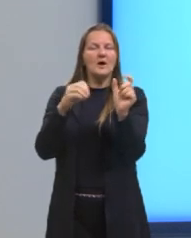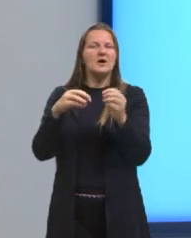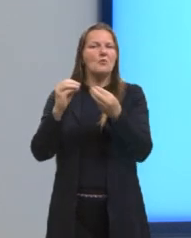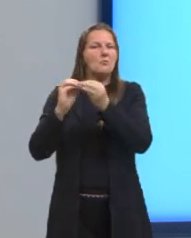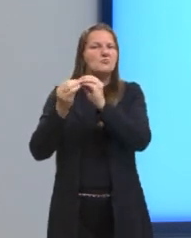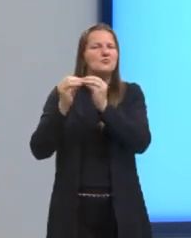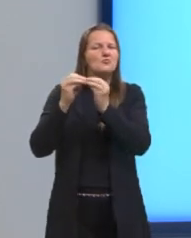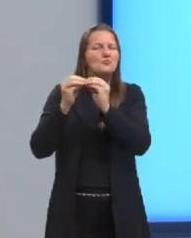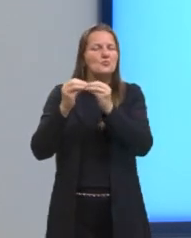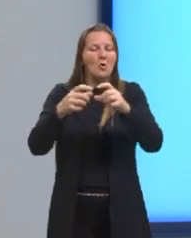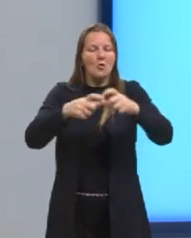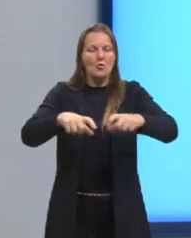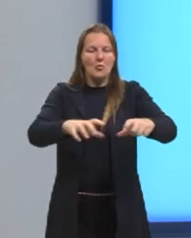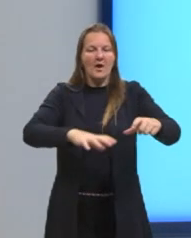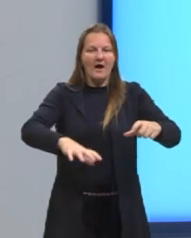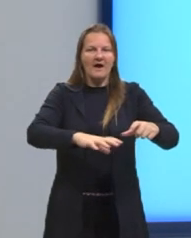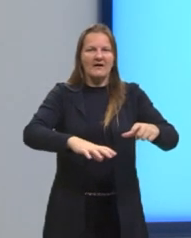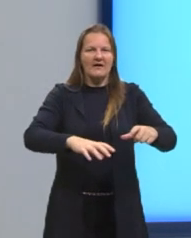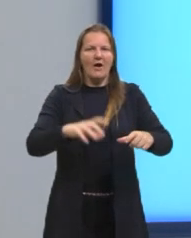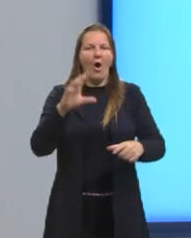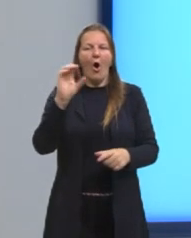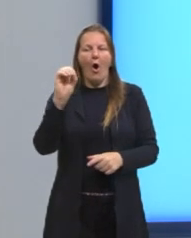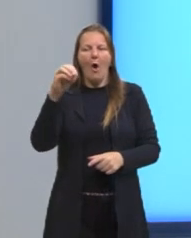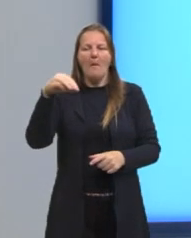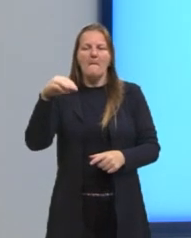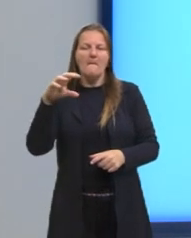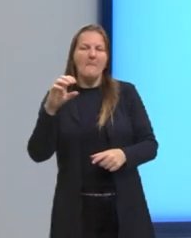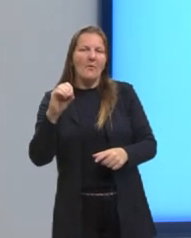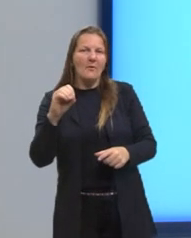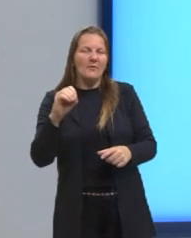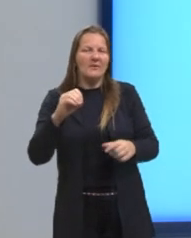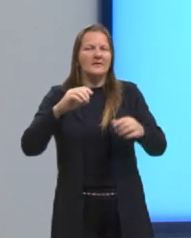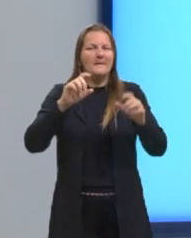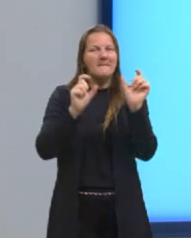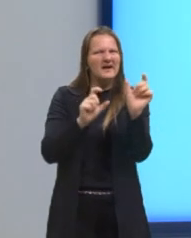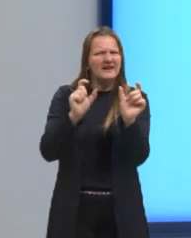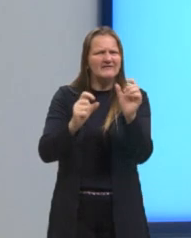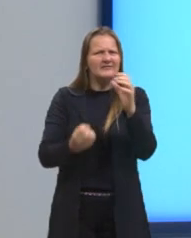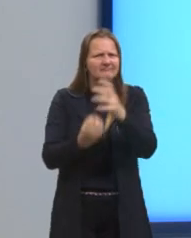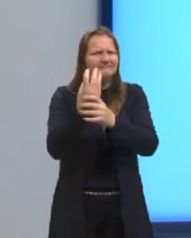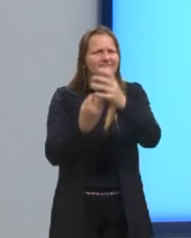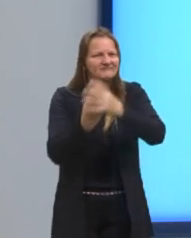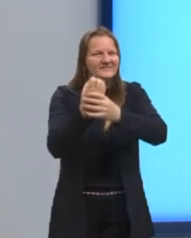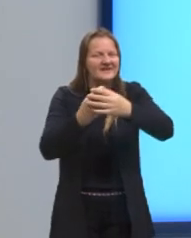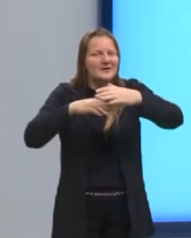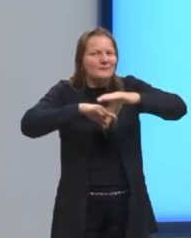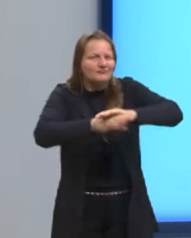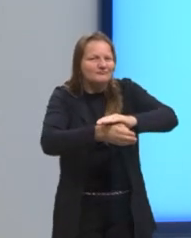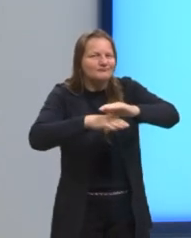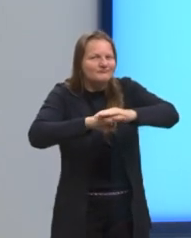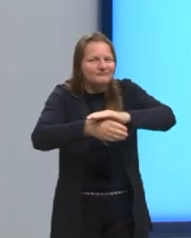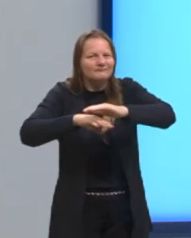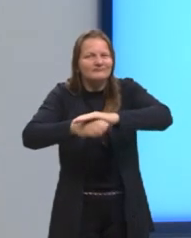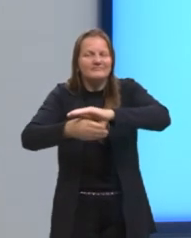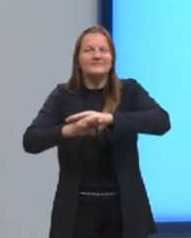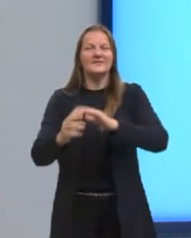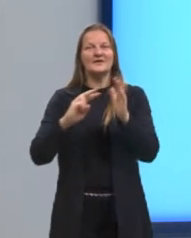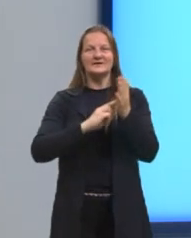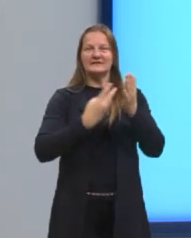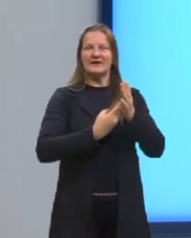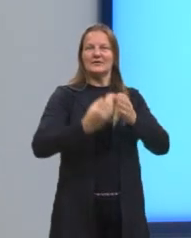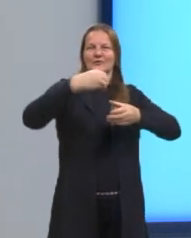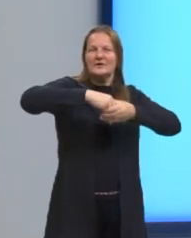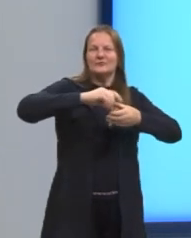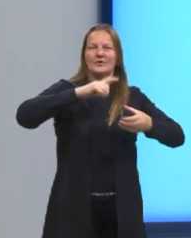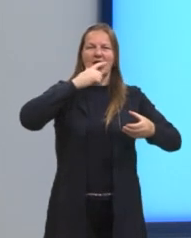camelódromo. São palavras que foram adaptadas, criadas para que elas significassem alguma coisa dentro da nossa língua.